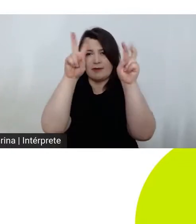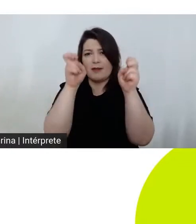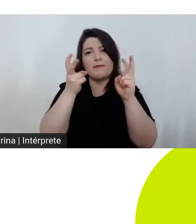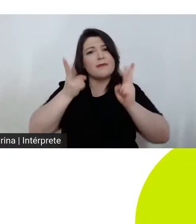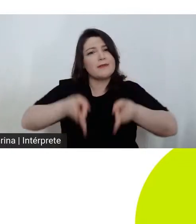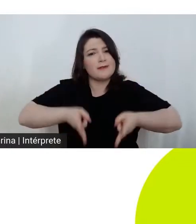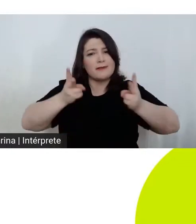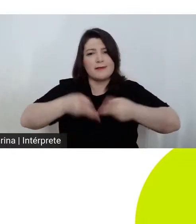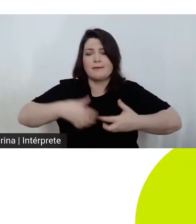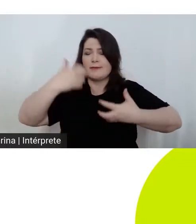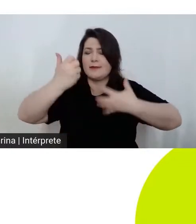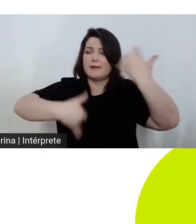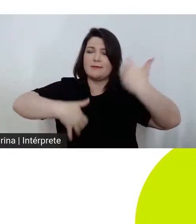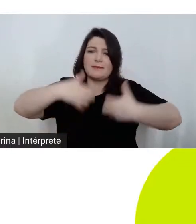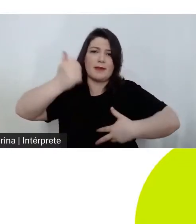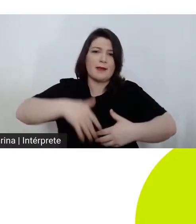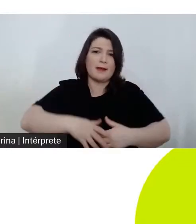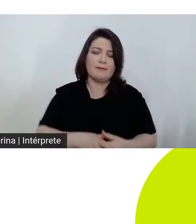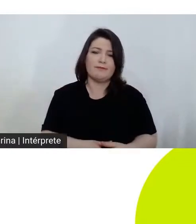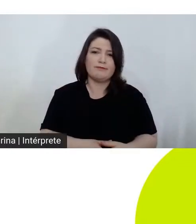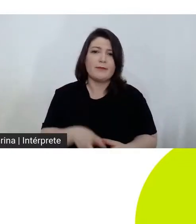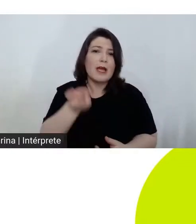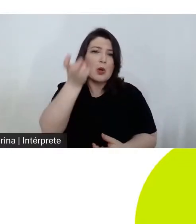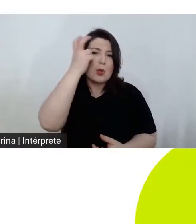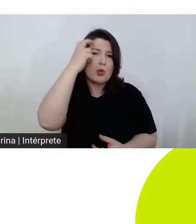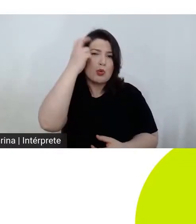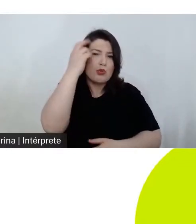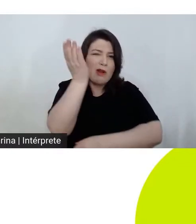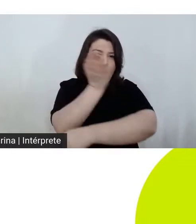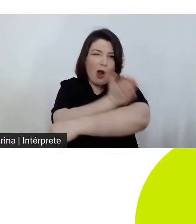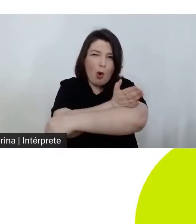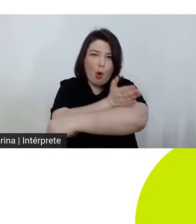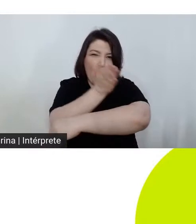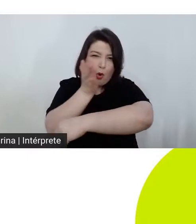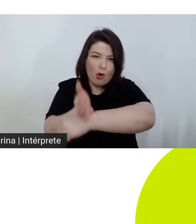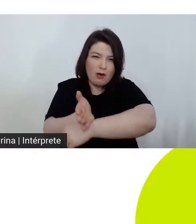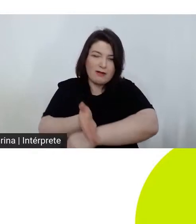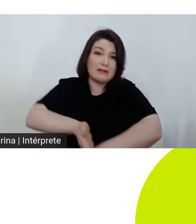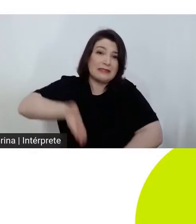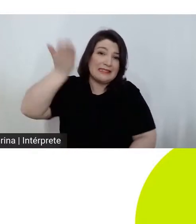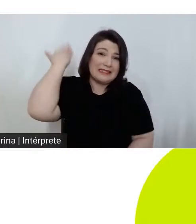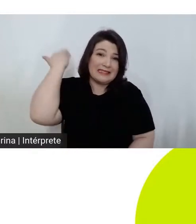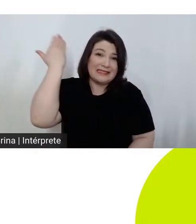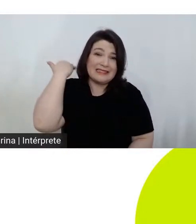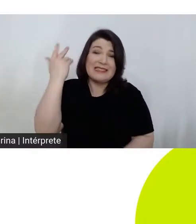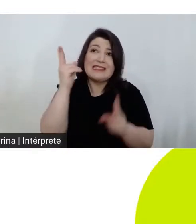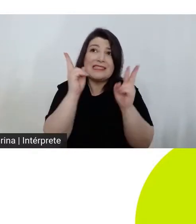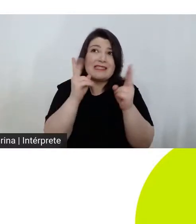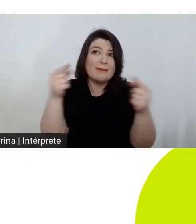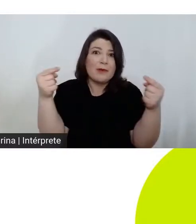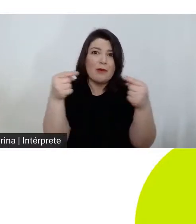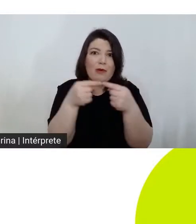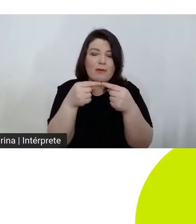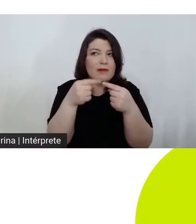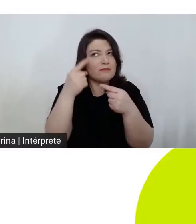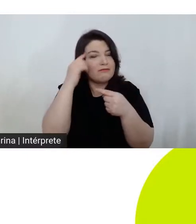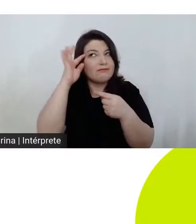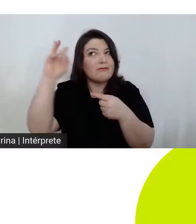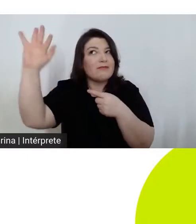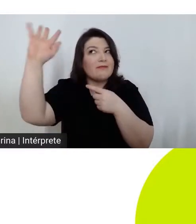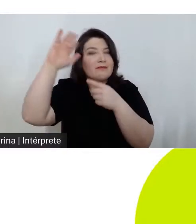a cultura contemporânea e sobretudo a reflexão filosófica mais a reflexão filosófica